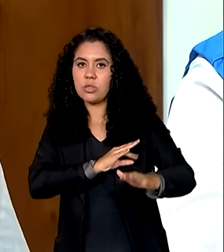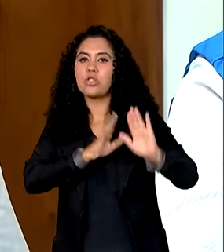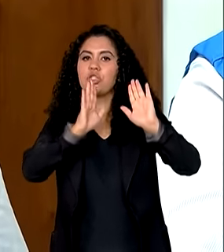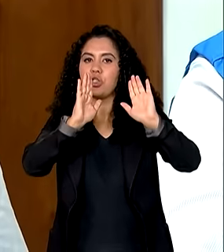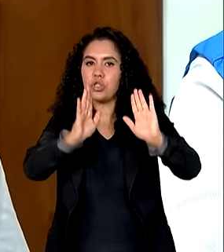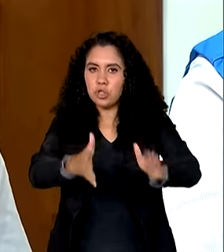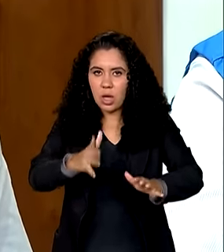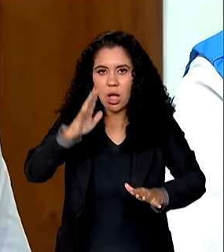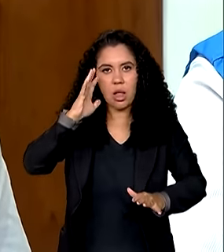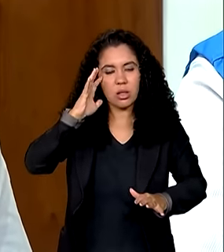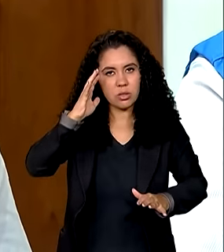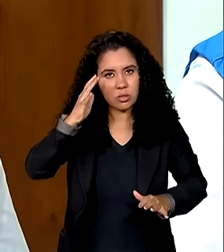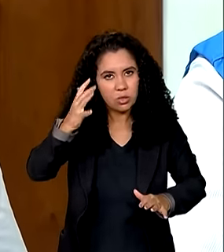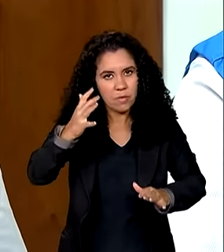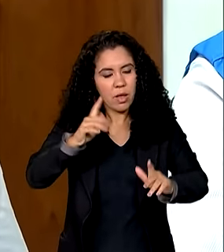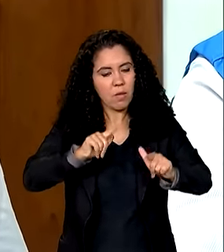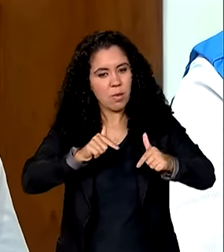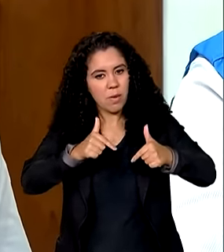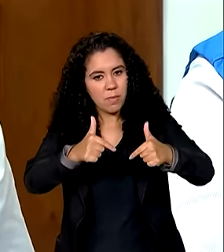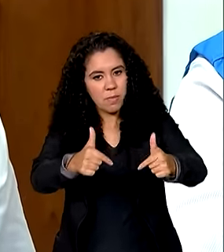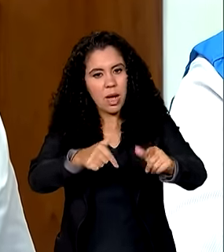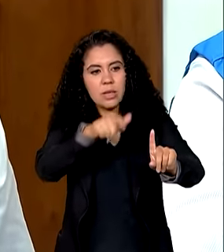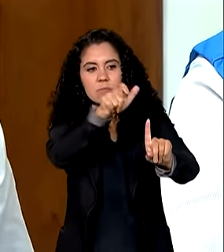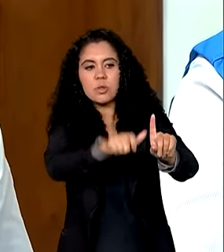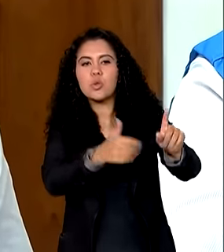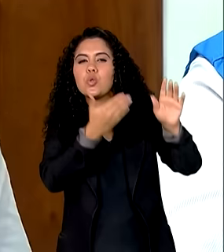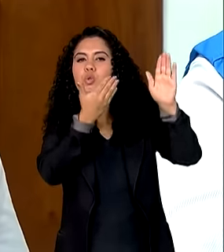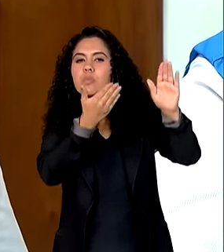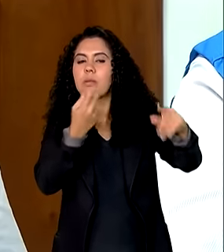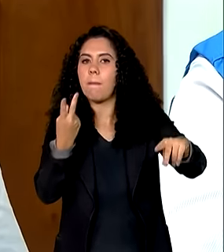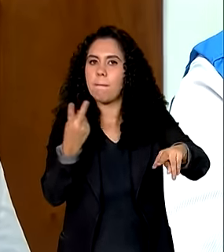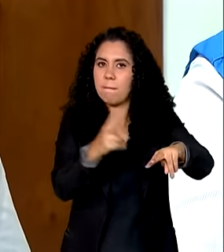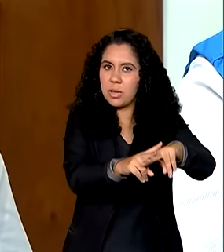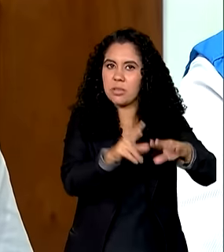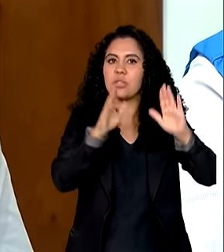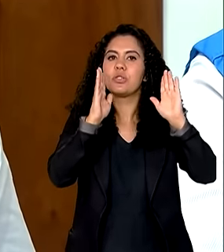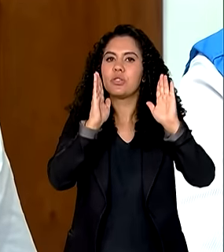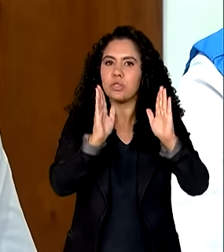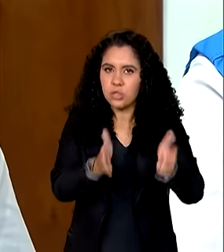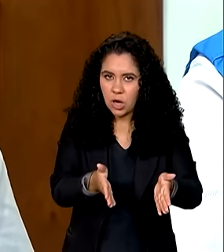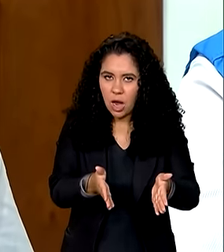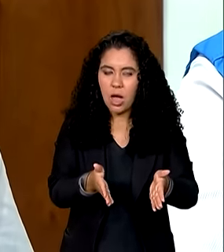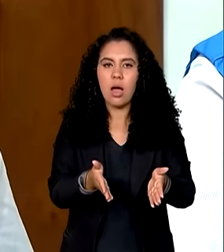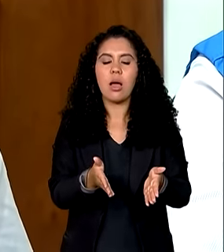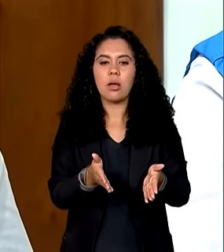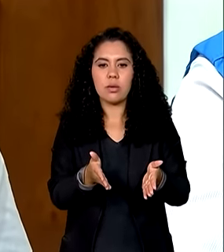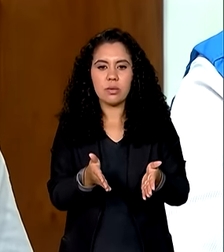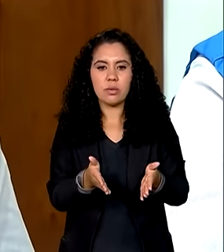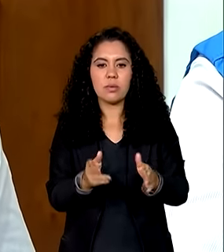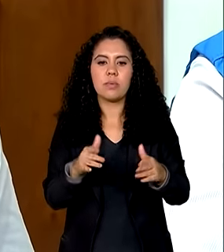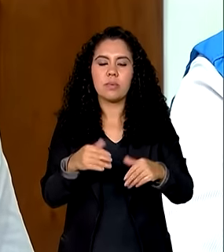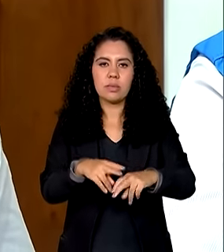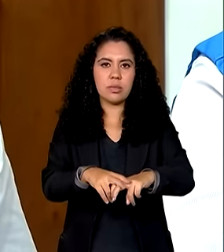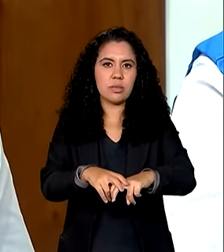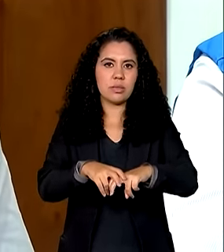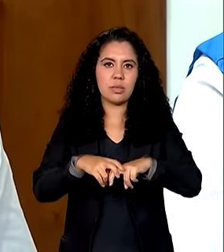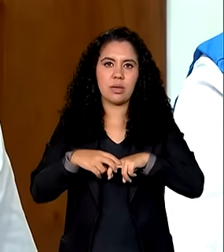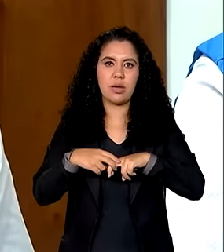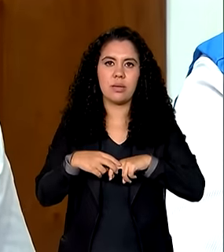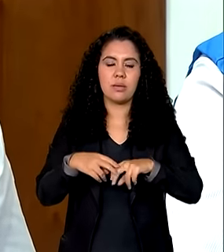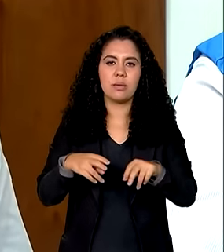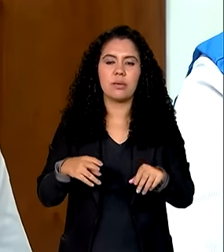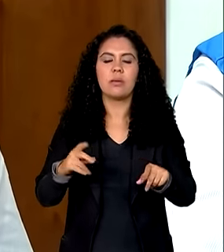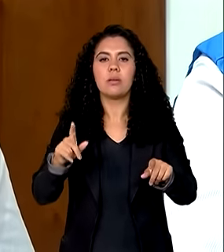do problema as pessoas os suspeitos foram presos foram presos e portanto o nosso trabalho